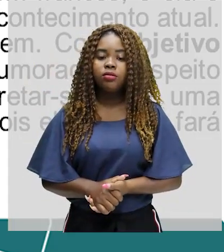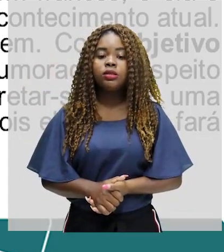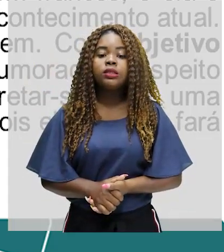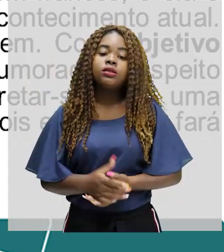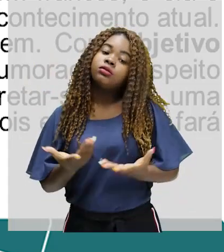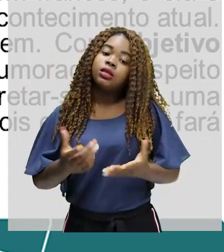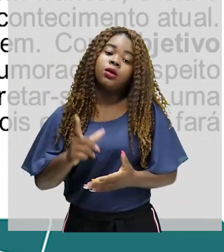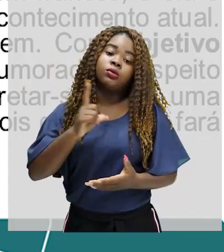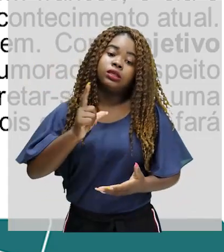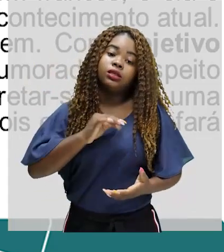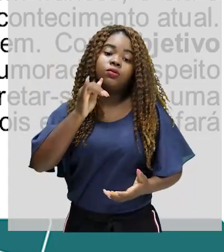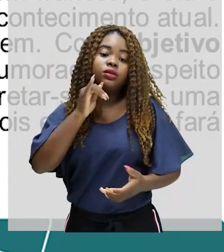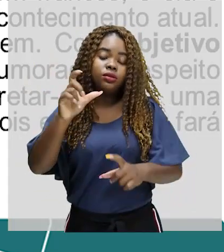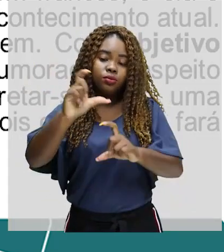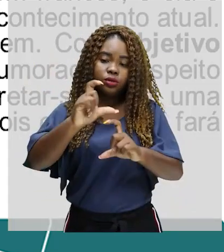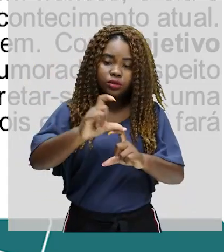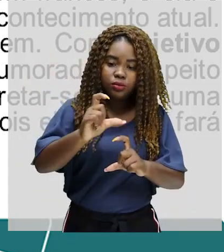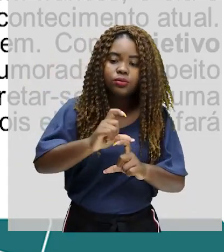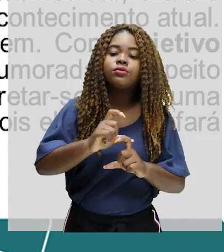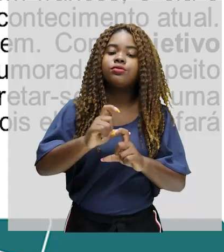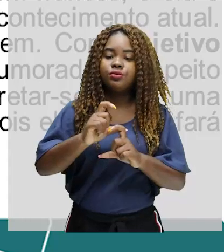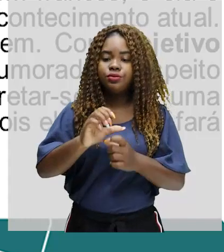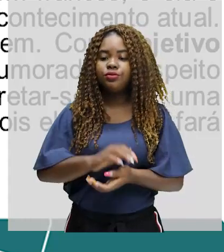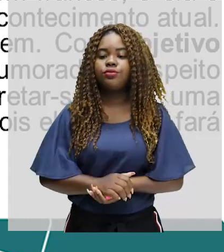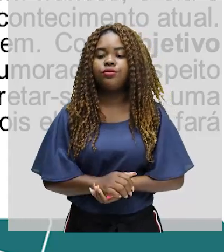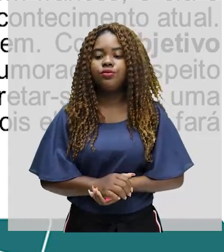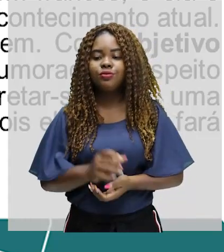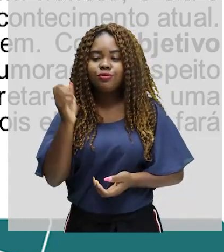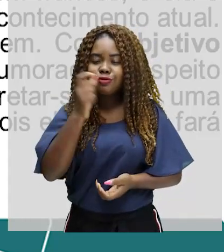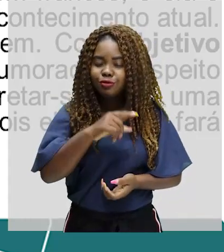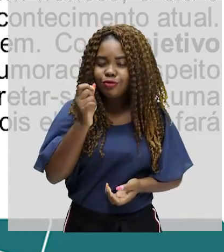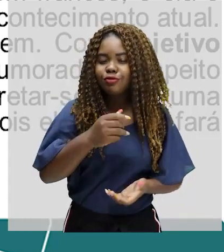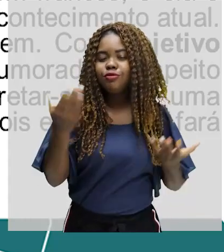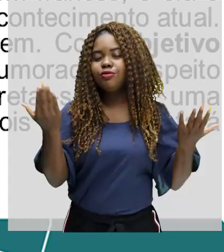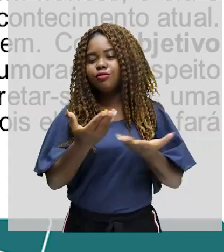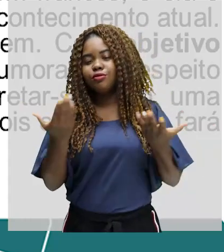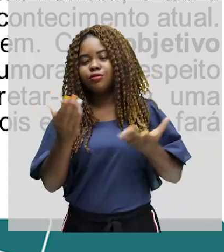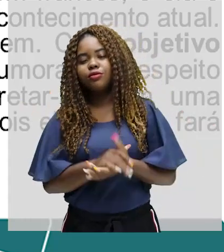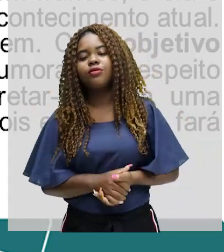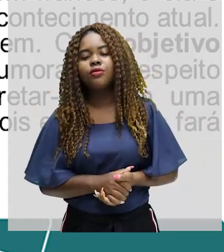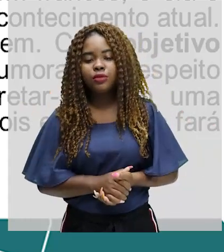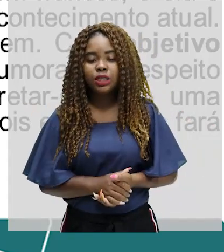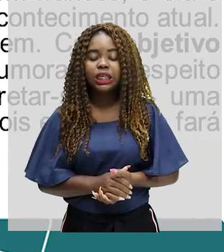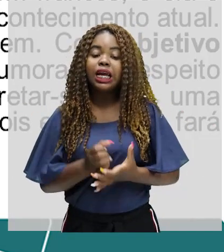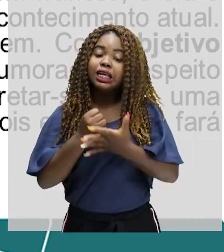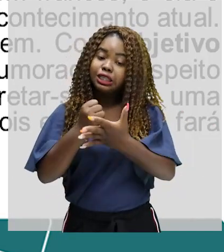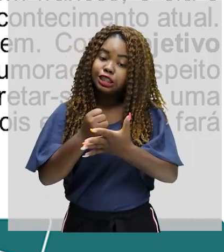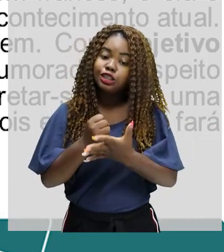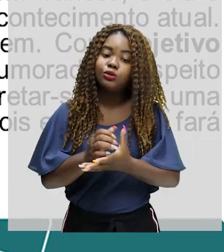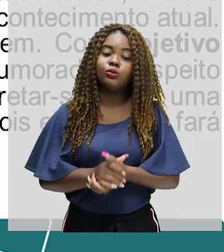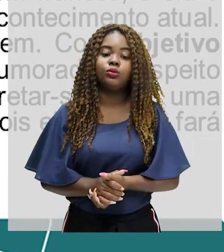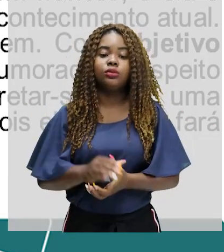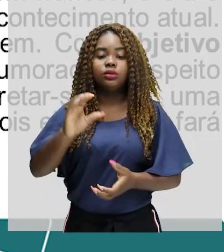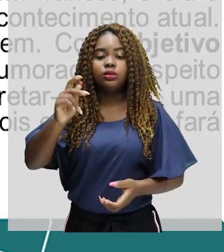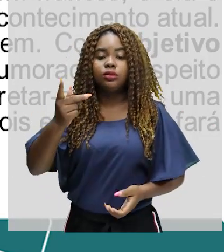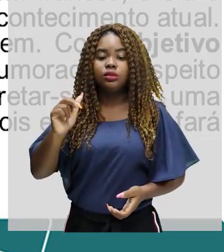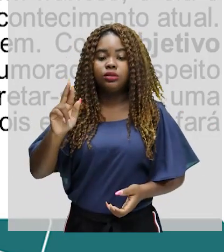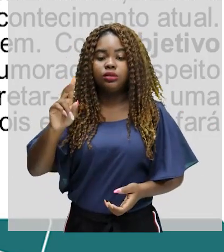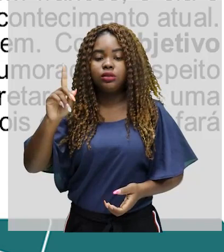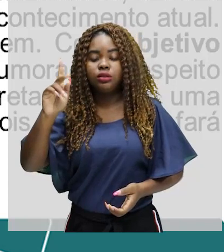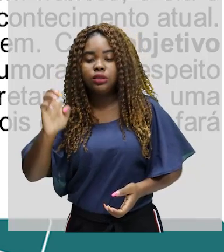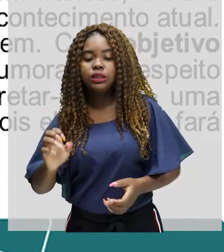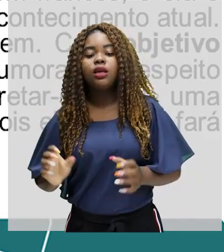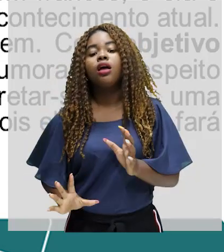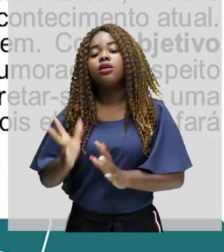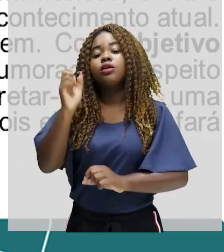Além da tirinha e do mangá. O tom humorístico e atual é a chancela desses formatos. A charge. A charge